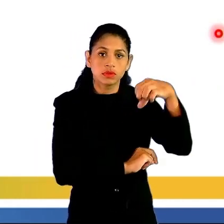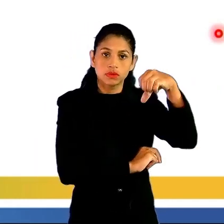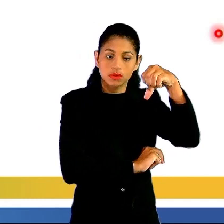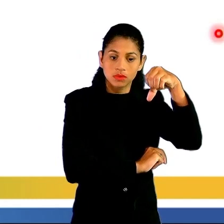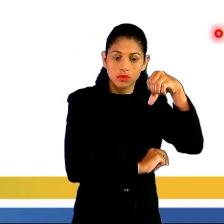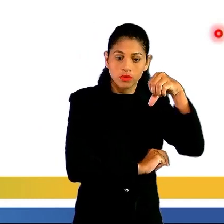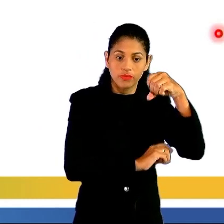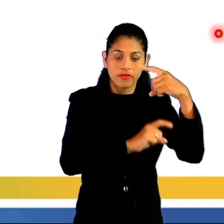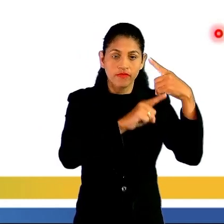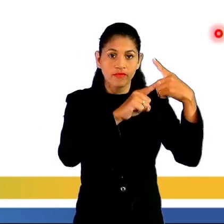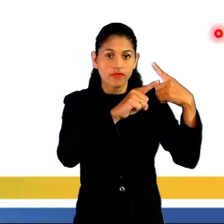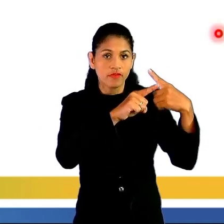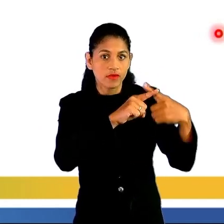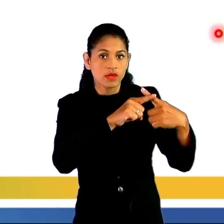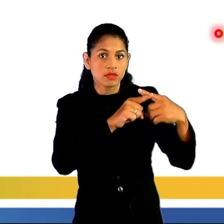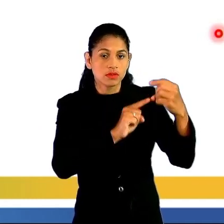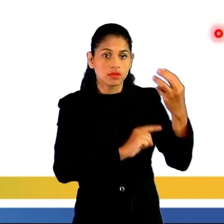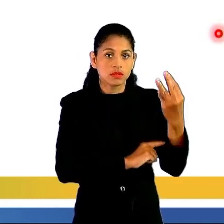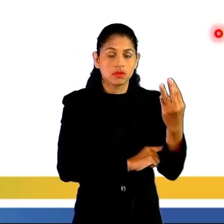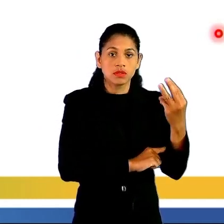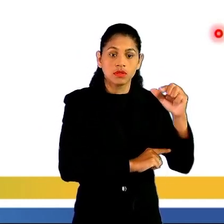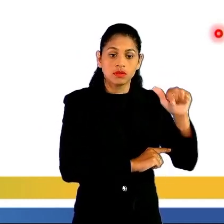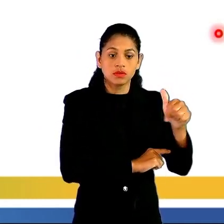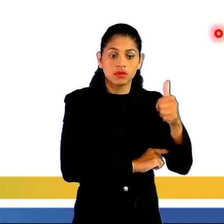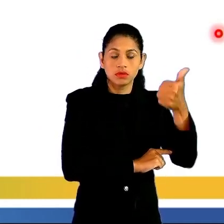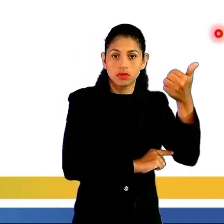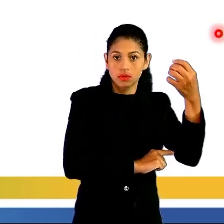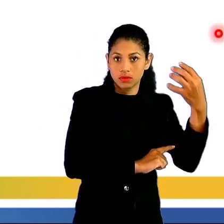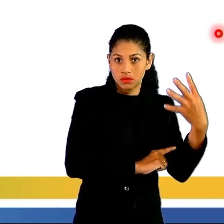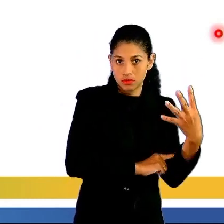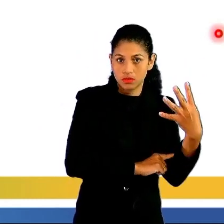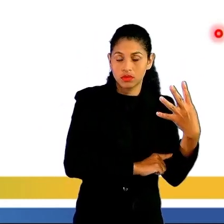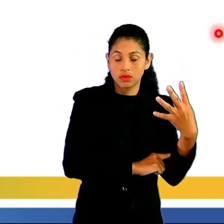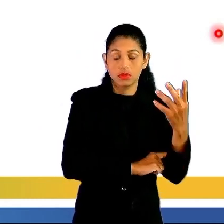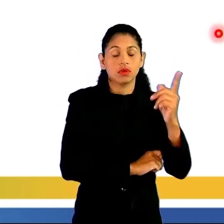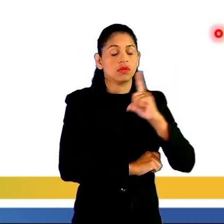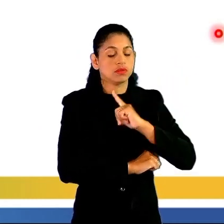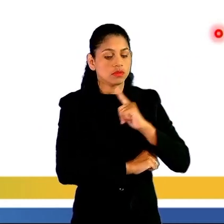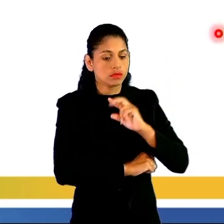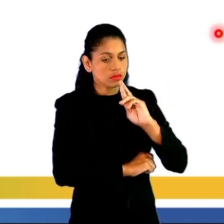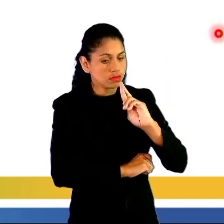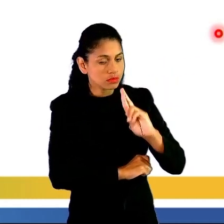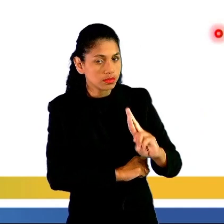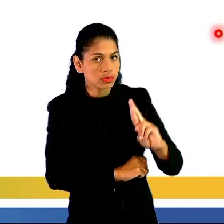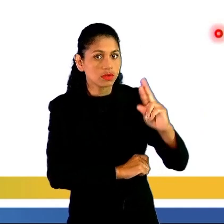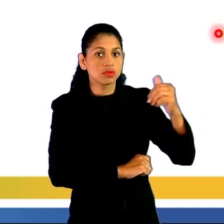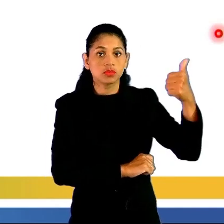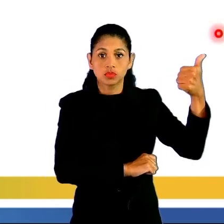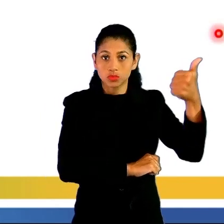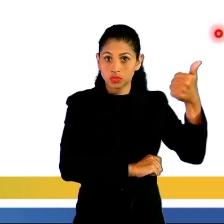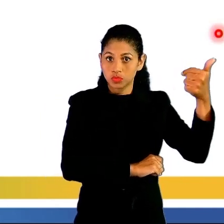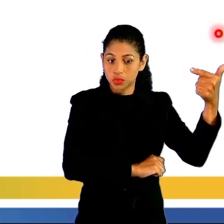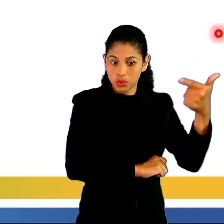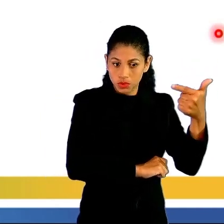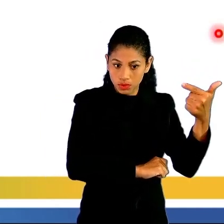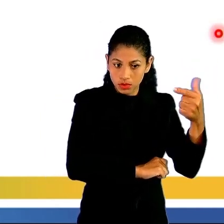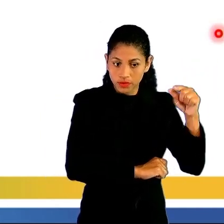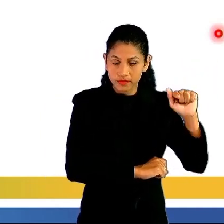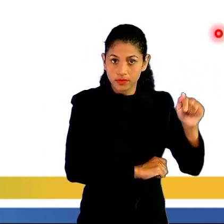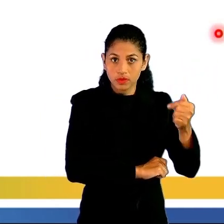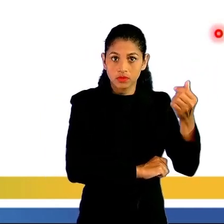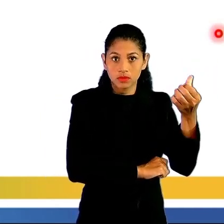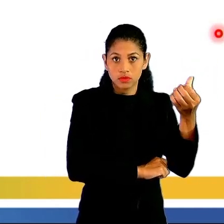Multiplicando, substituindo π por 3,14, nós temos 122,46 metros